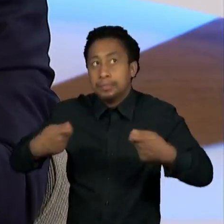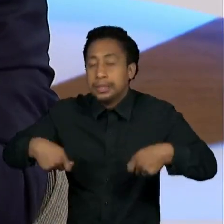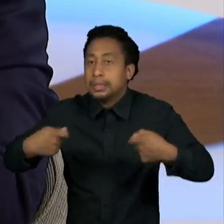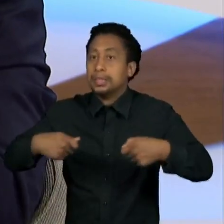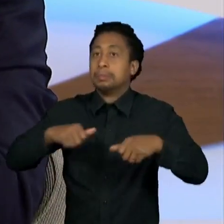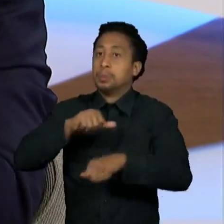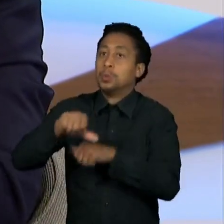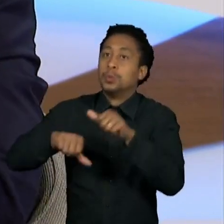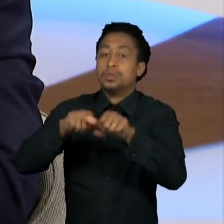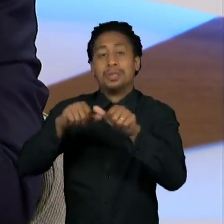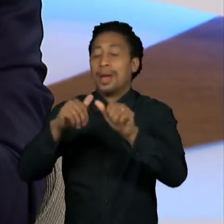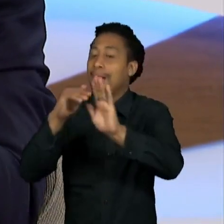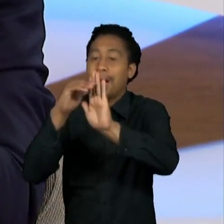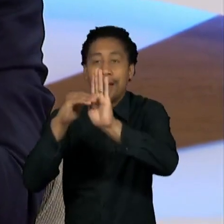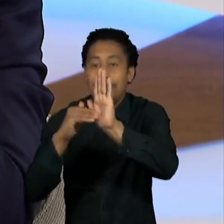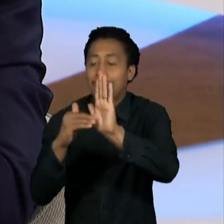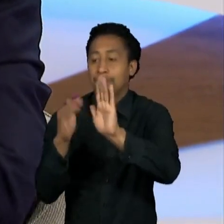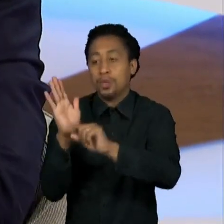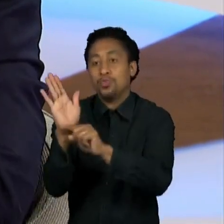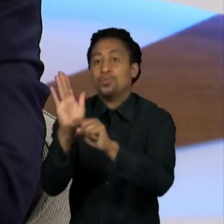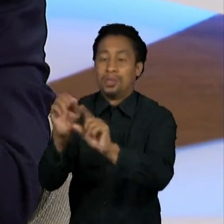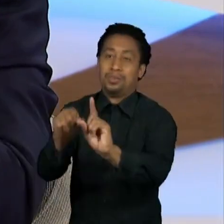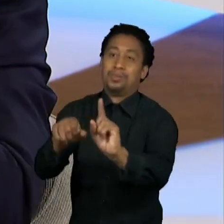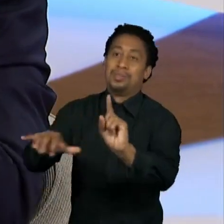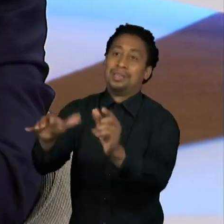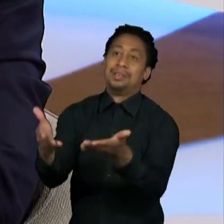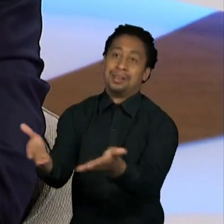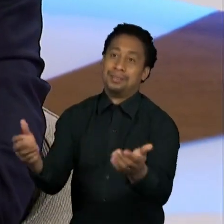então acho que o programa é muito bem-vindo, eu não conheço os detalhes, mas acho que está na direção.